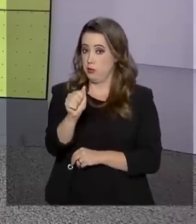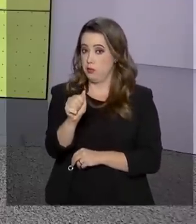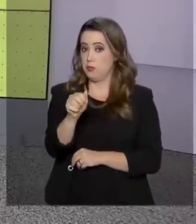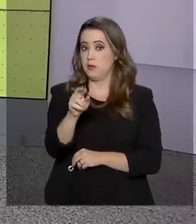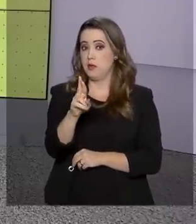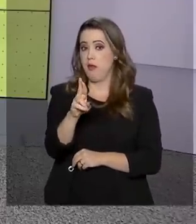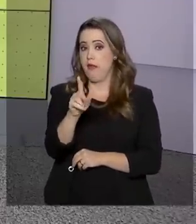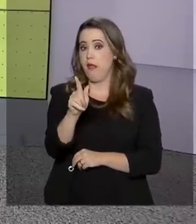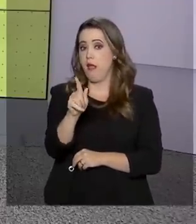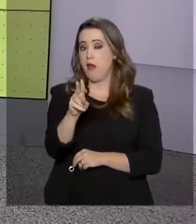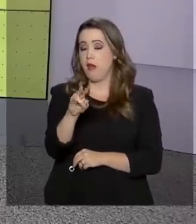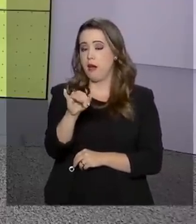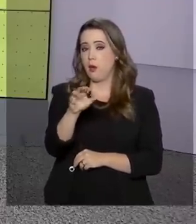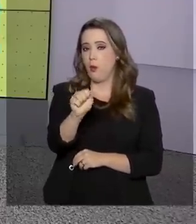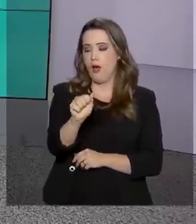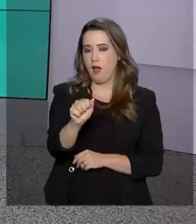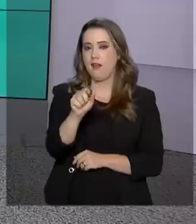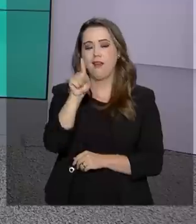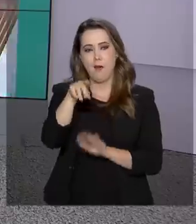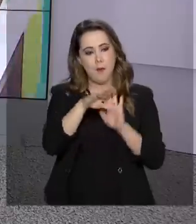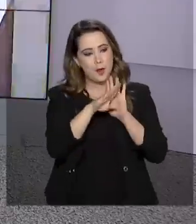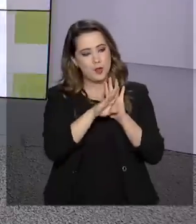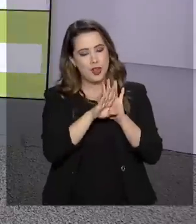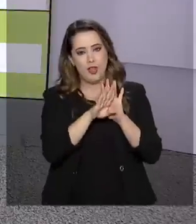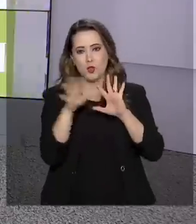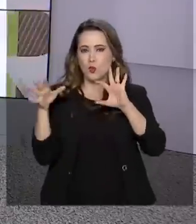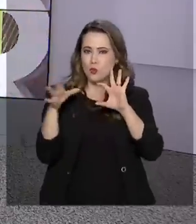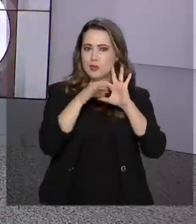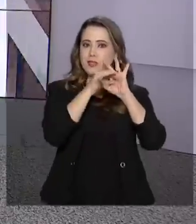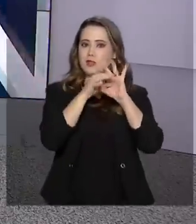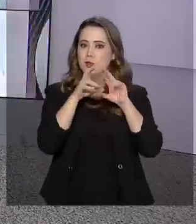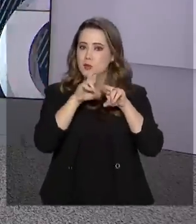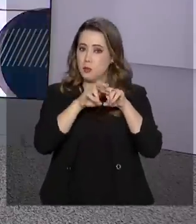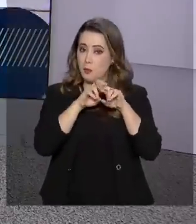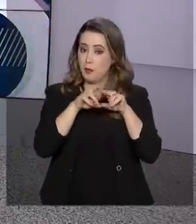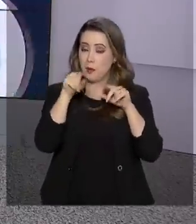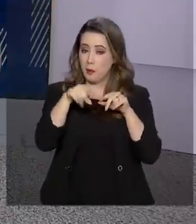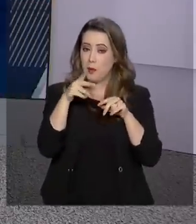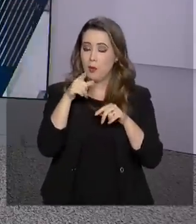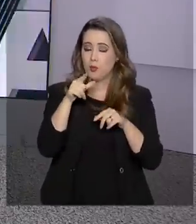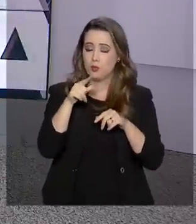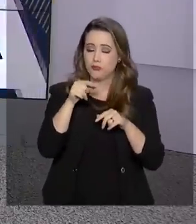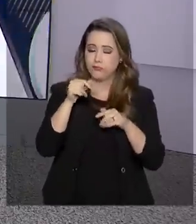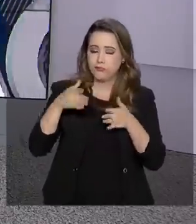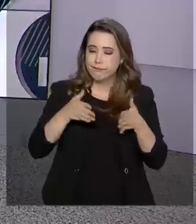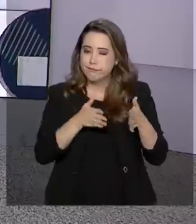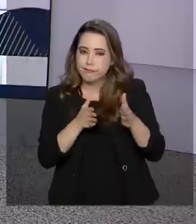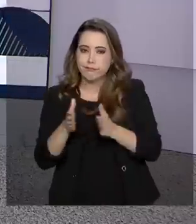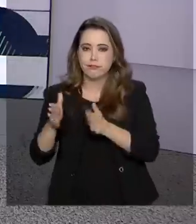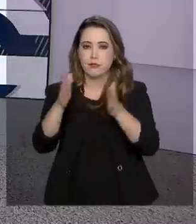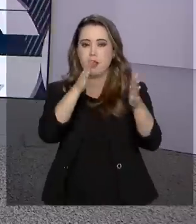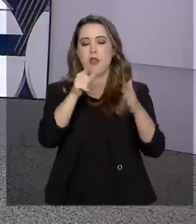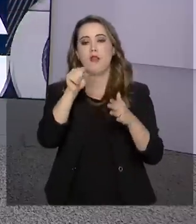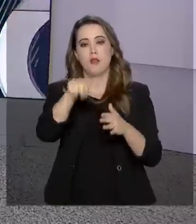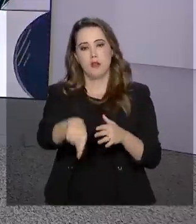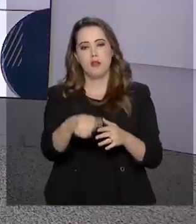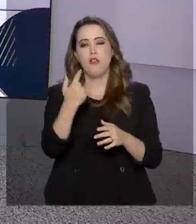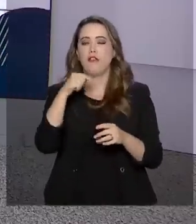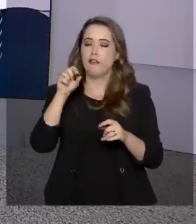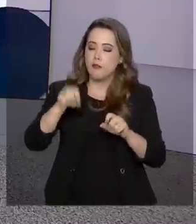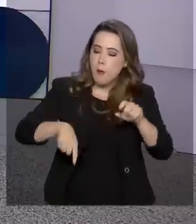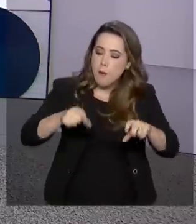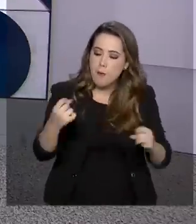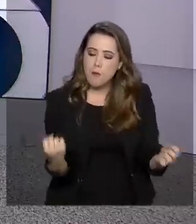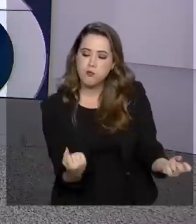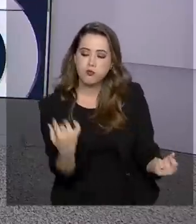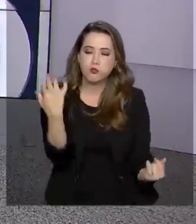projeto Juntos pelo Araguaia prevê a recuperação de áreas degradadas e a recomposição de 10 mil hectares de florestas